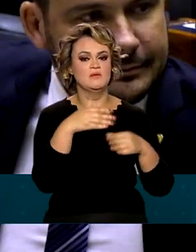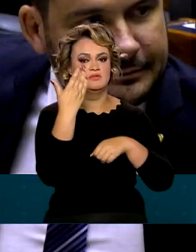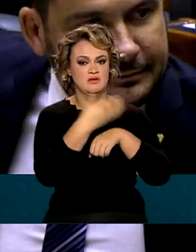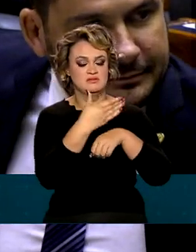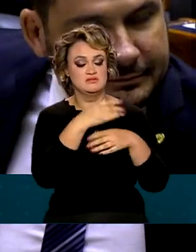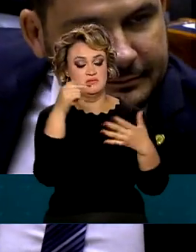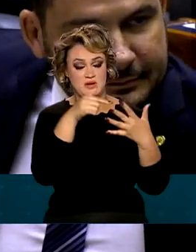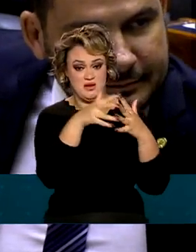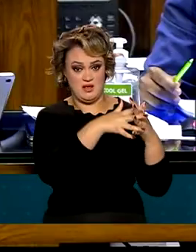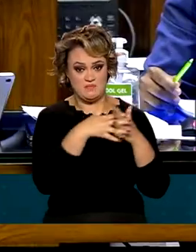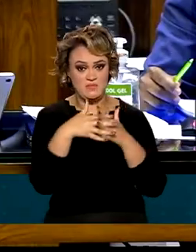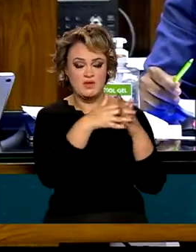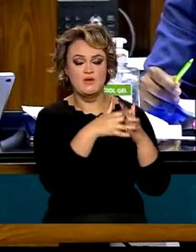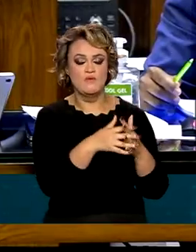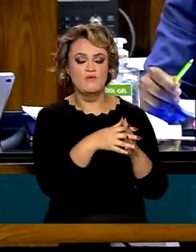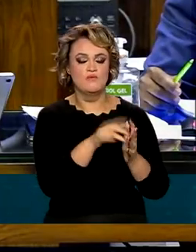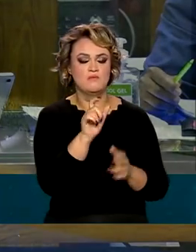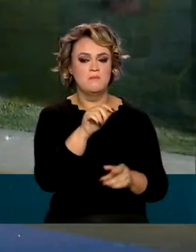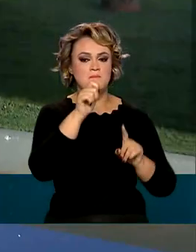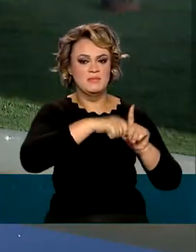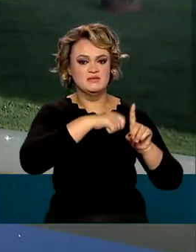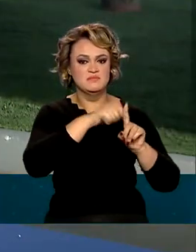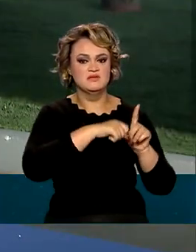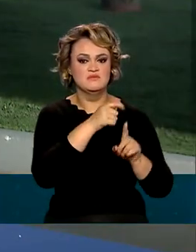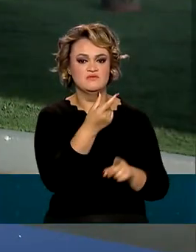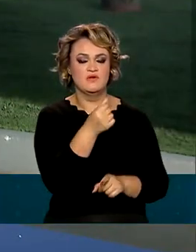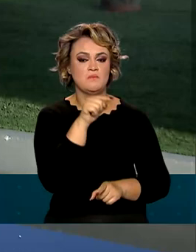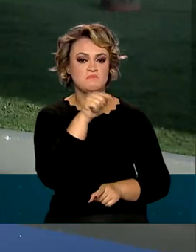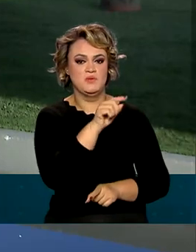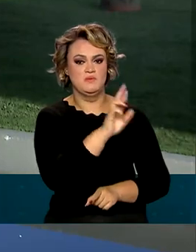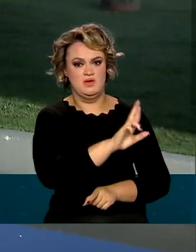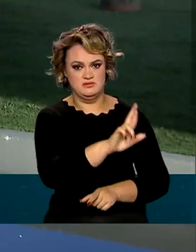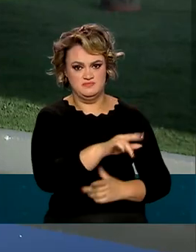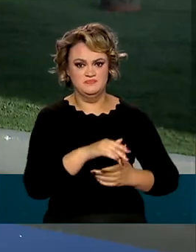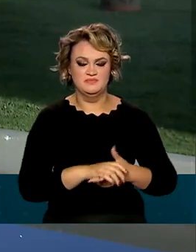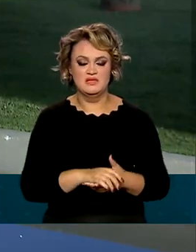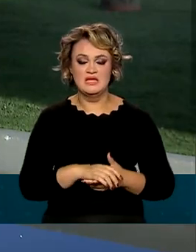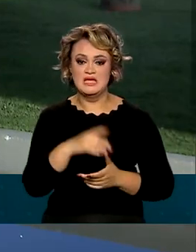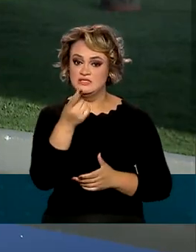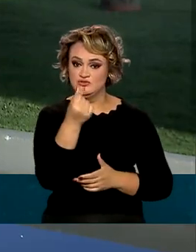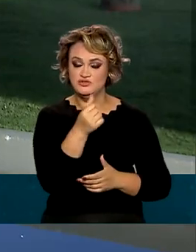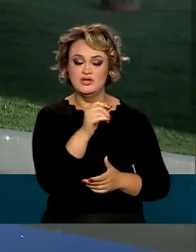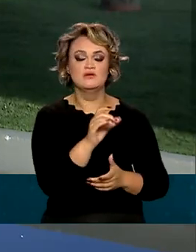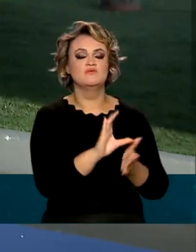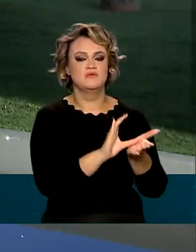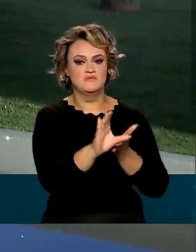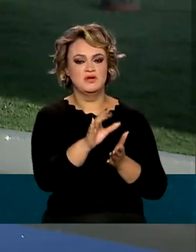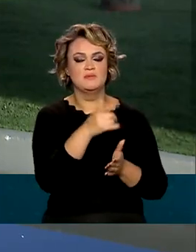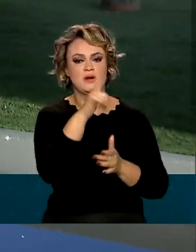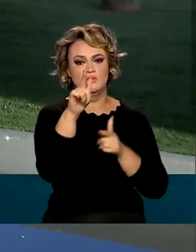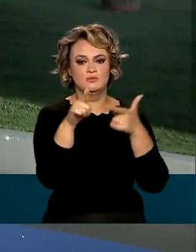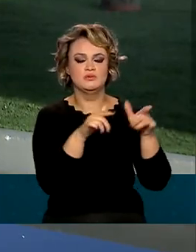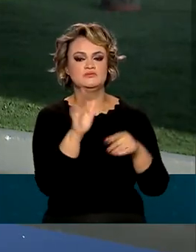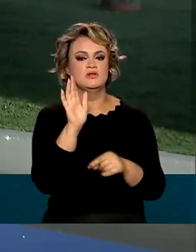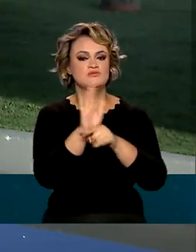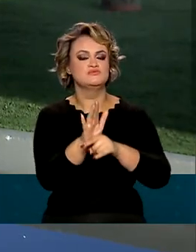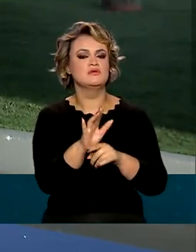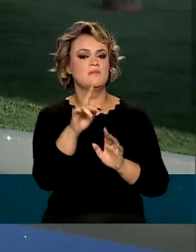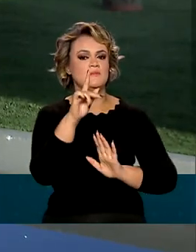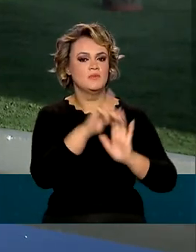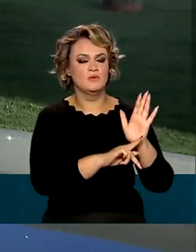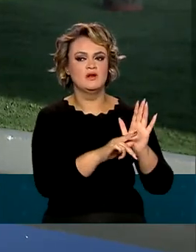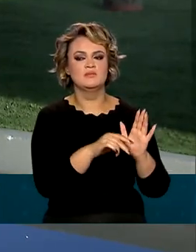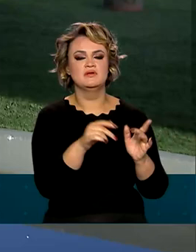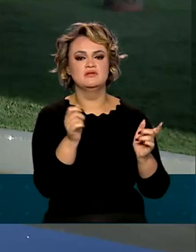caminhoneiros, foi definido um voucher mensal de mil reais. Parte do dinheiro ainda será destinada para reforçar o programa que